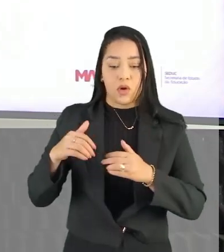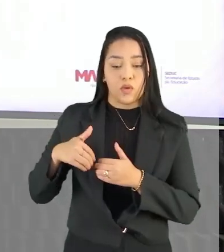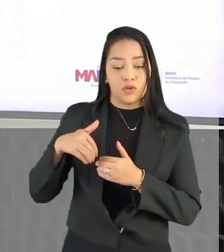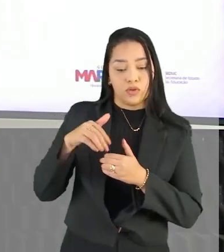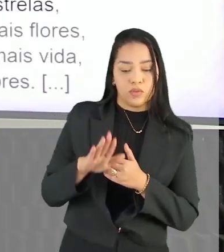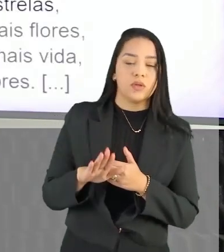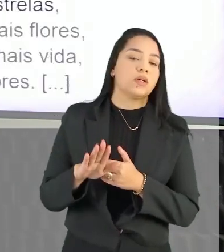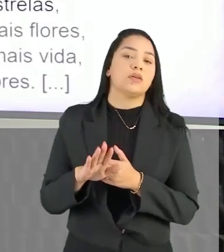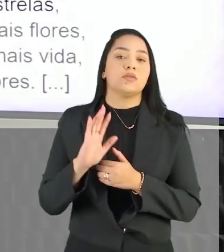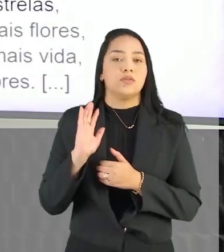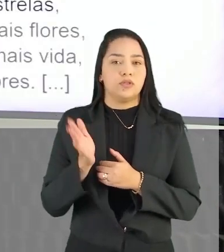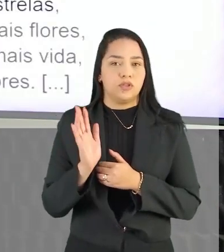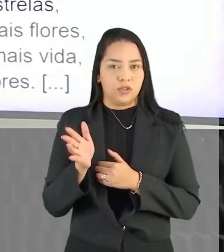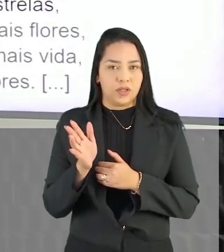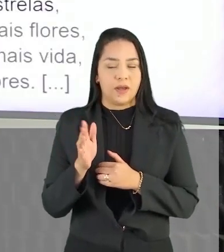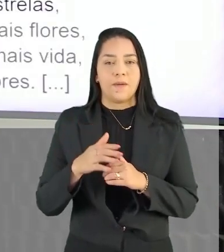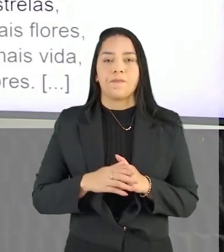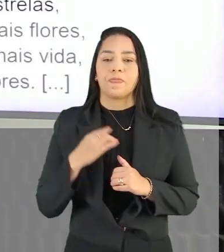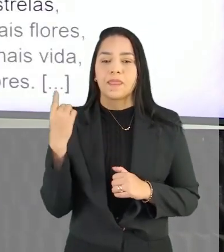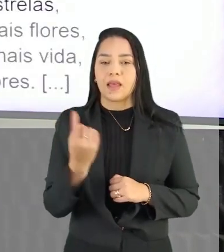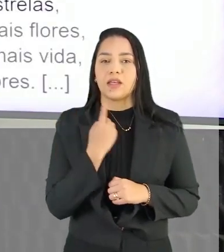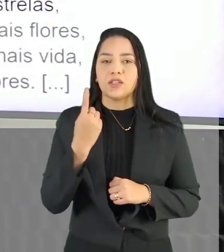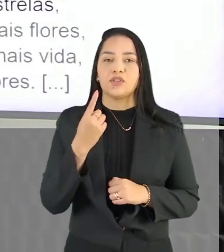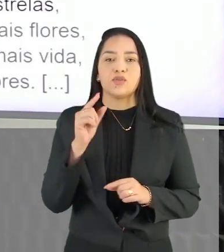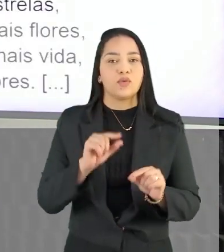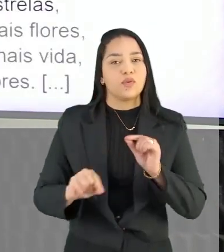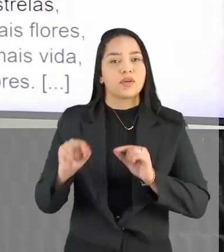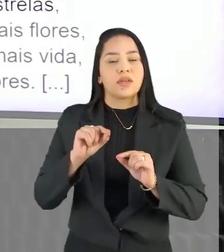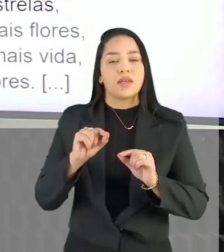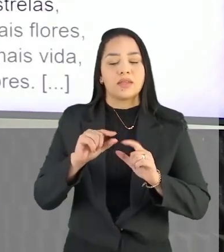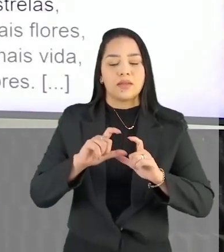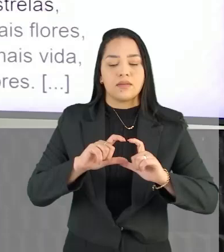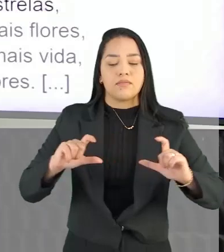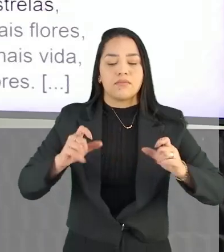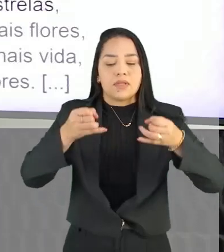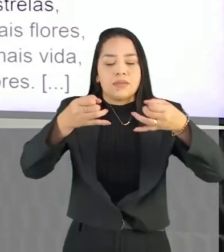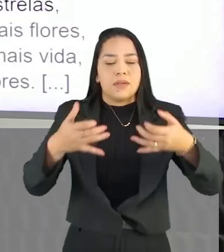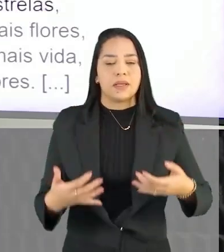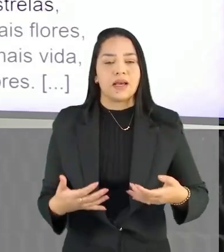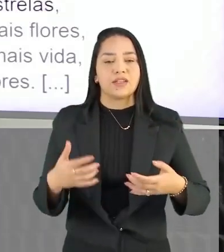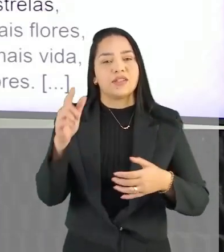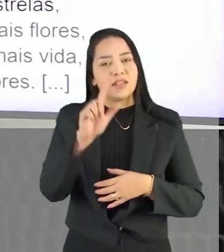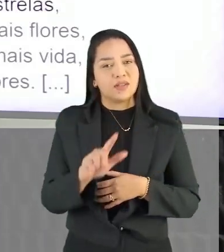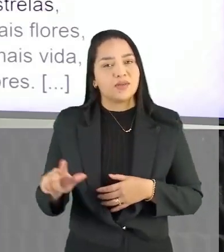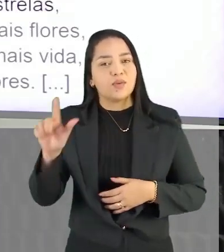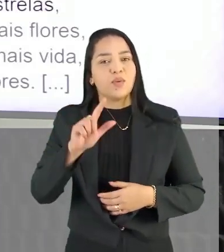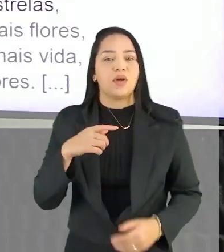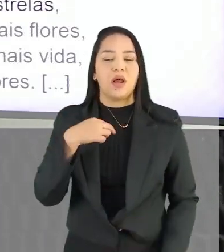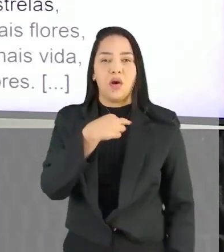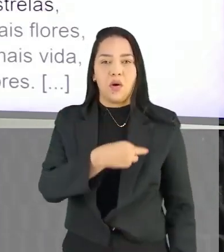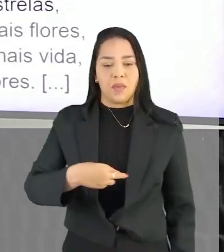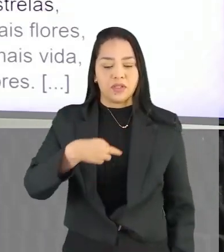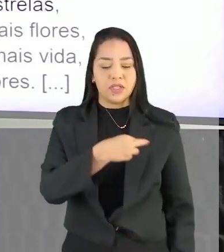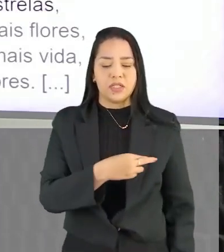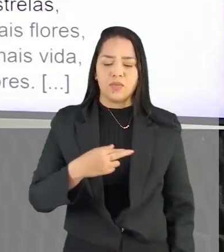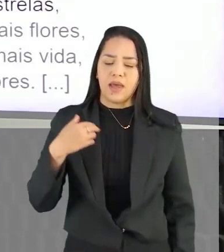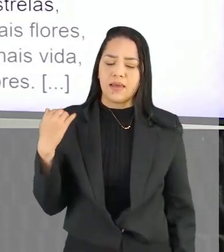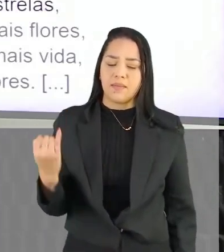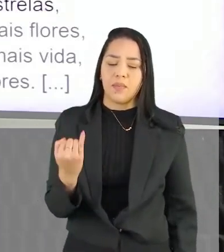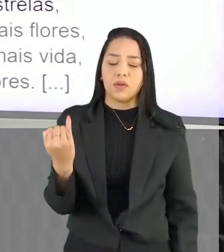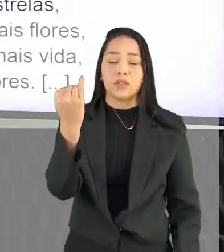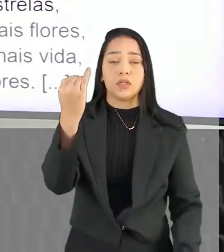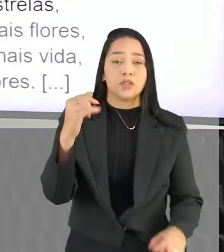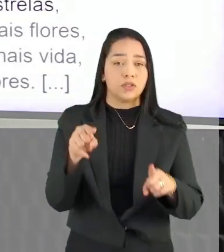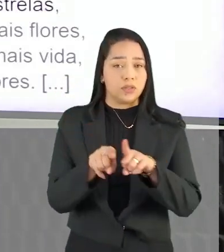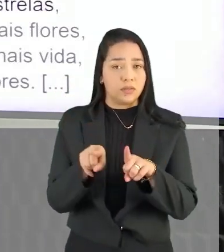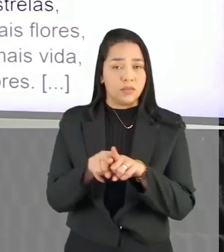Continuando a revisão, a gente vai começar agora neste bloco falando um pouco de literatura, de romantismo. É importante a gente também